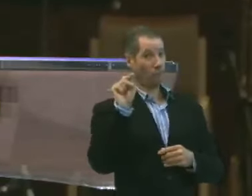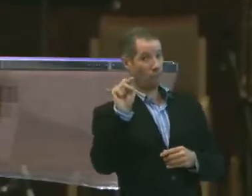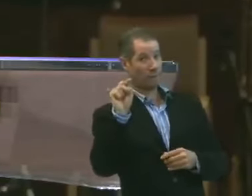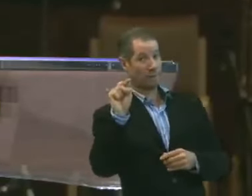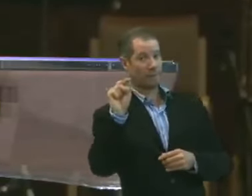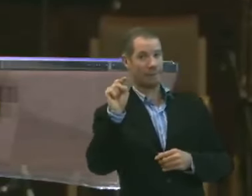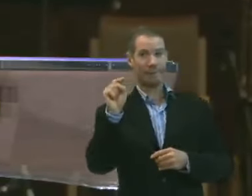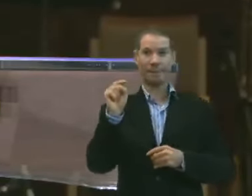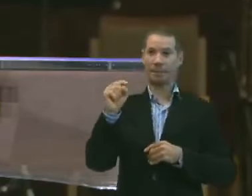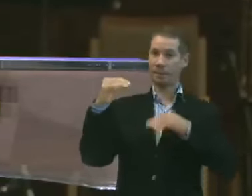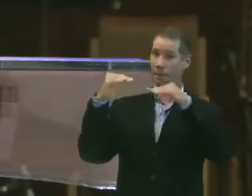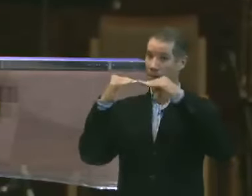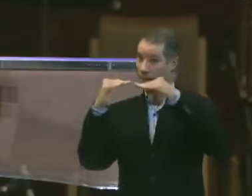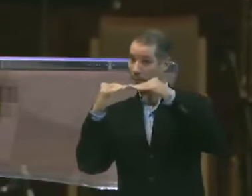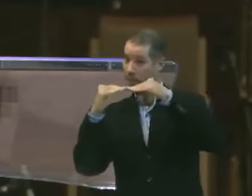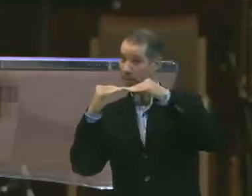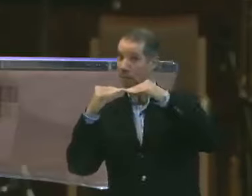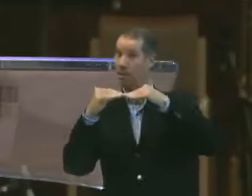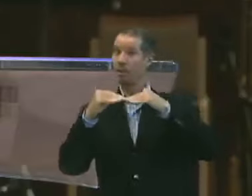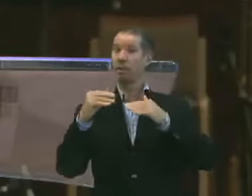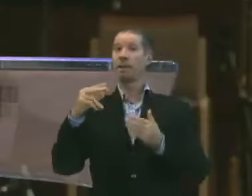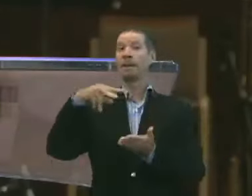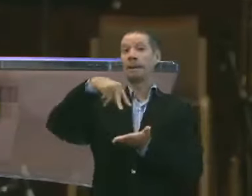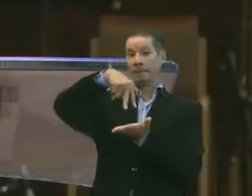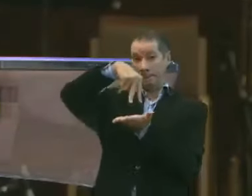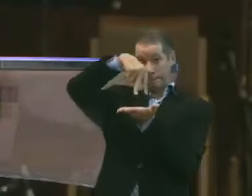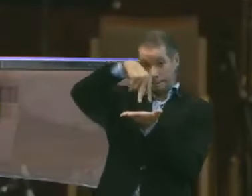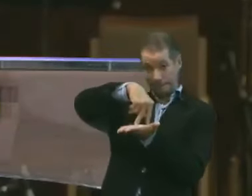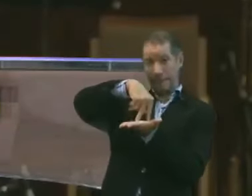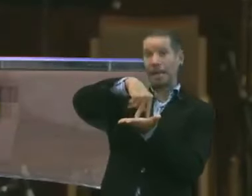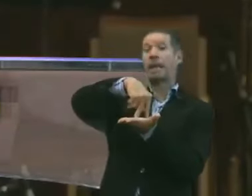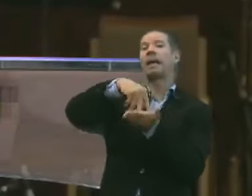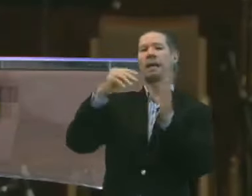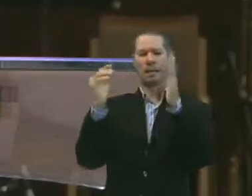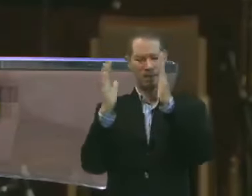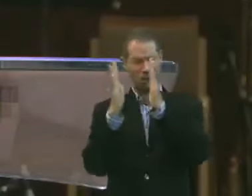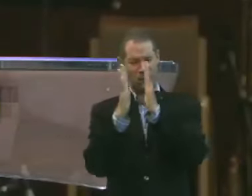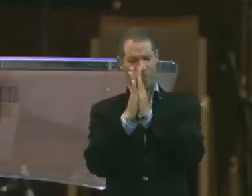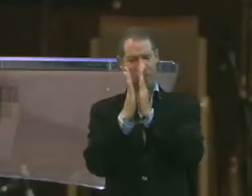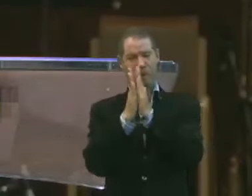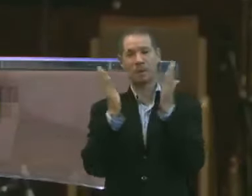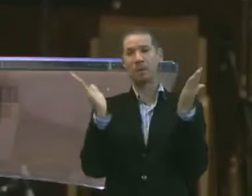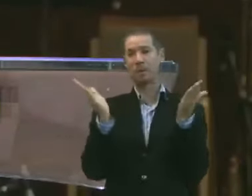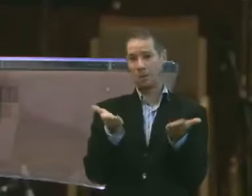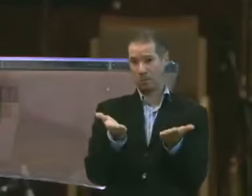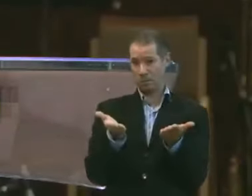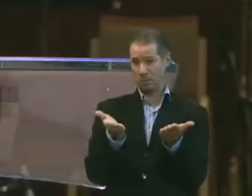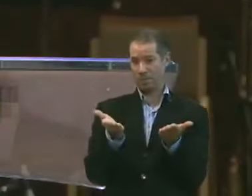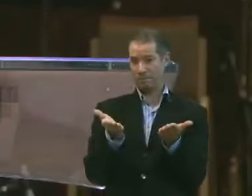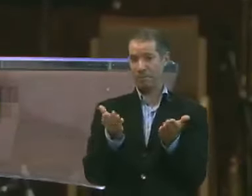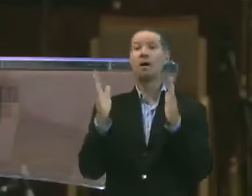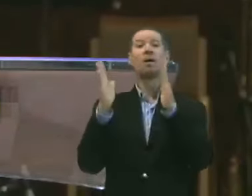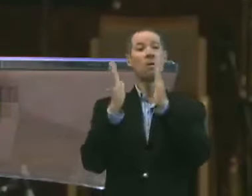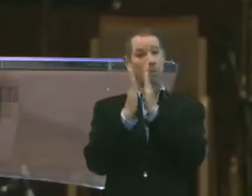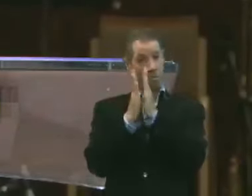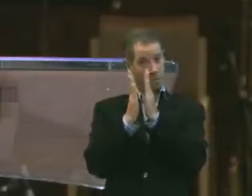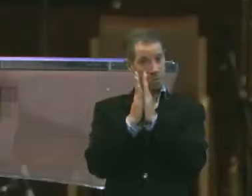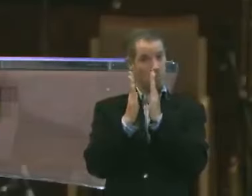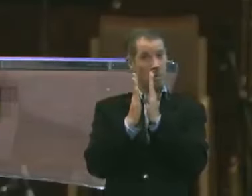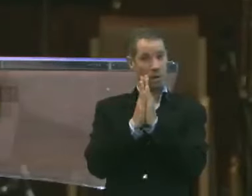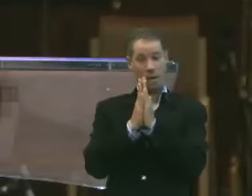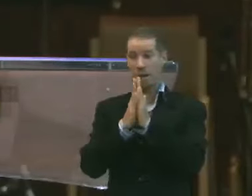É uma dessas pessoas. Se coloca de pé. Onde você está. E nós vamos orar agora. Vamos orar para que.